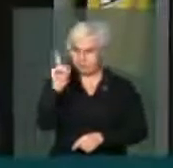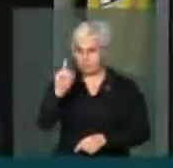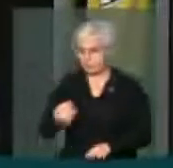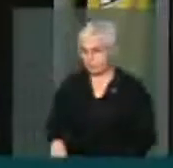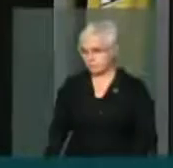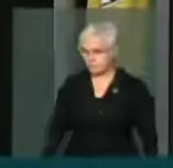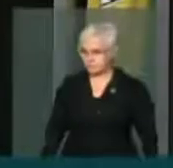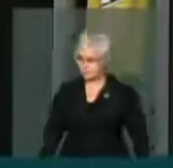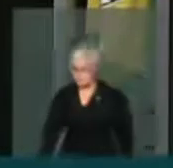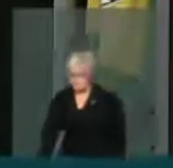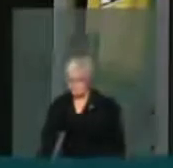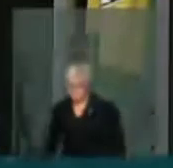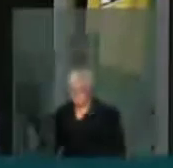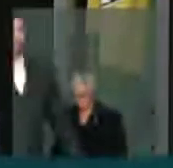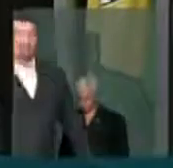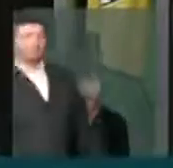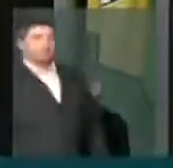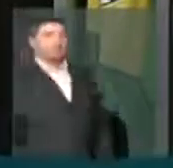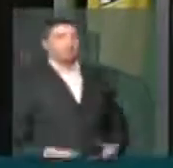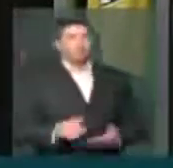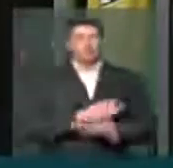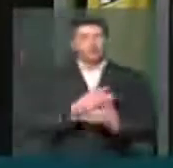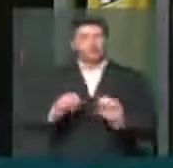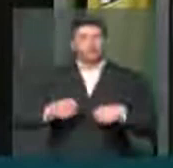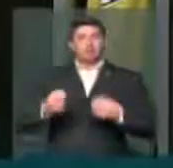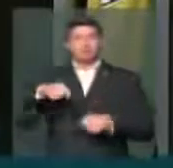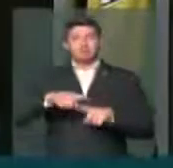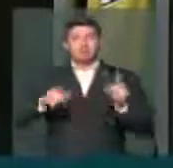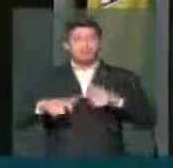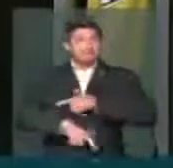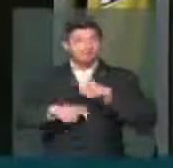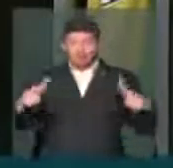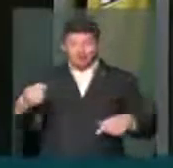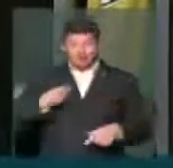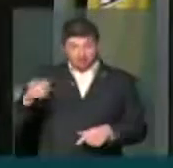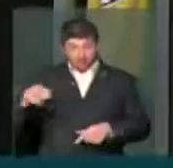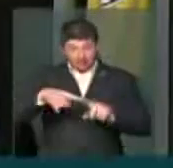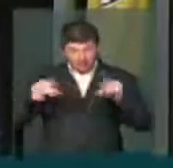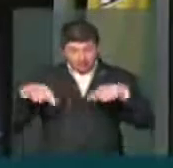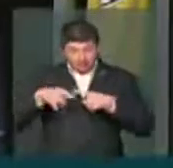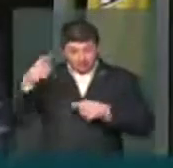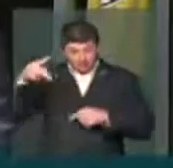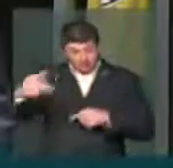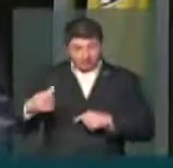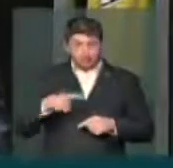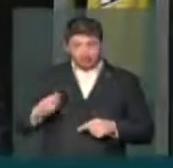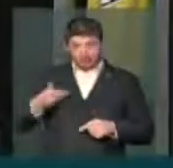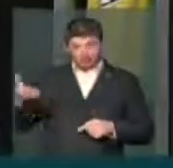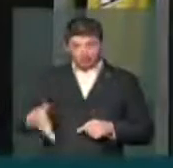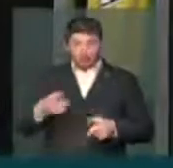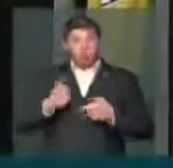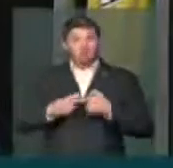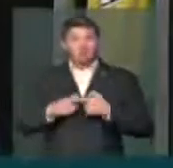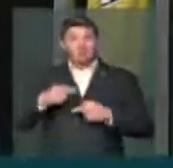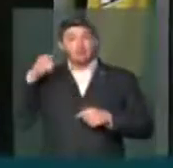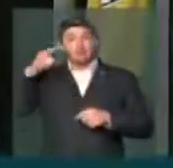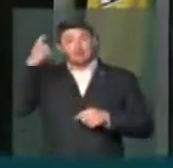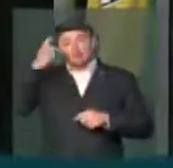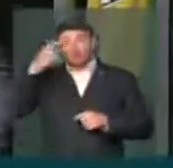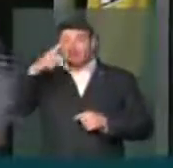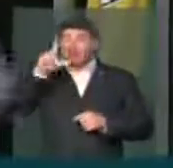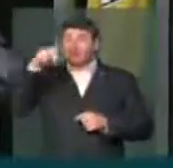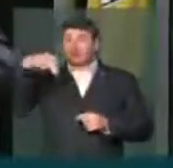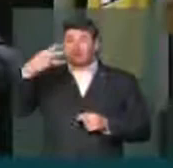Retiro alguns que, de fato, defendem. Mas a maioria que estava em seus gabinetes estão aqui agora preocupados com o PLN